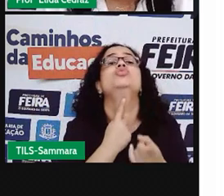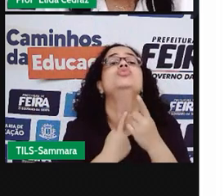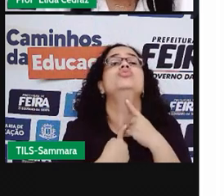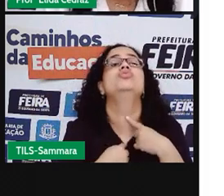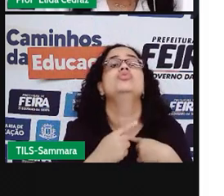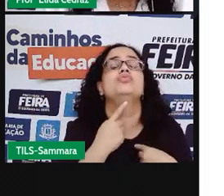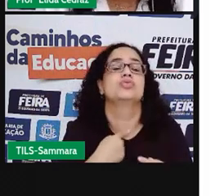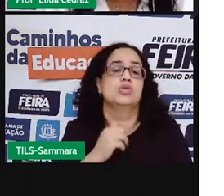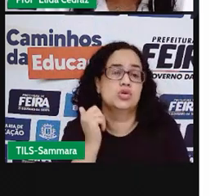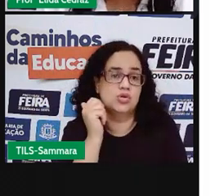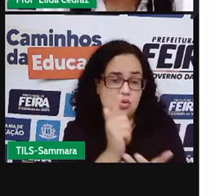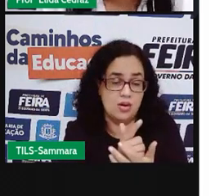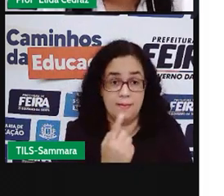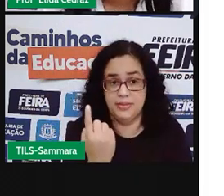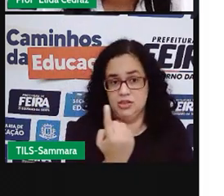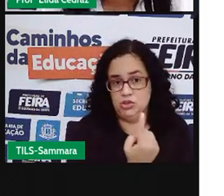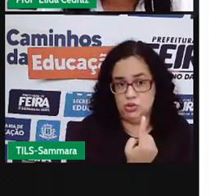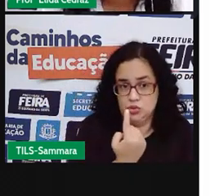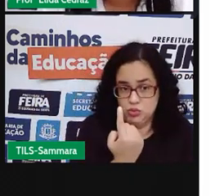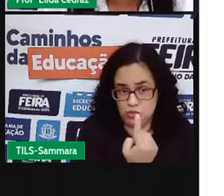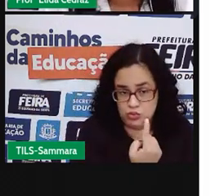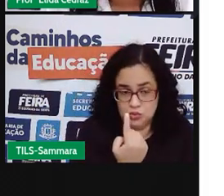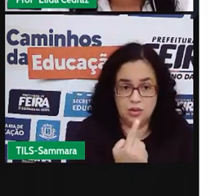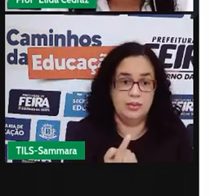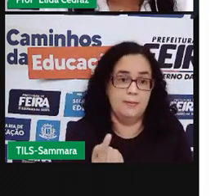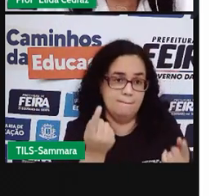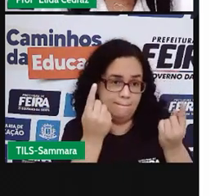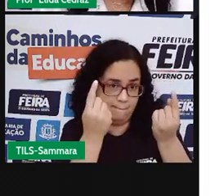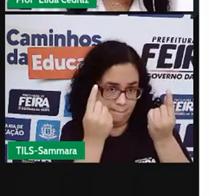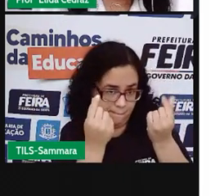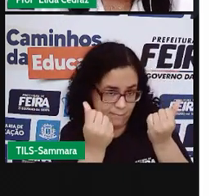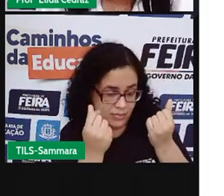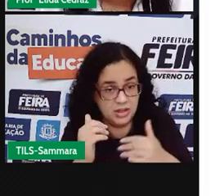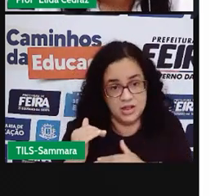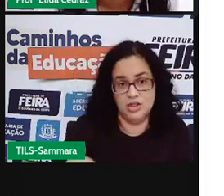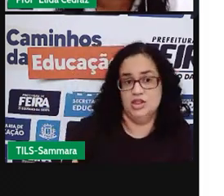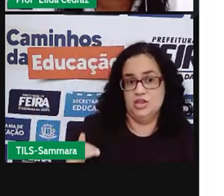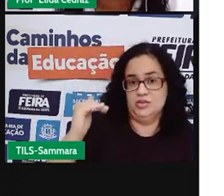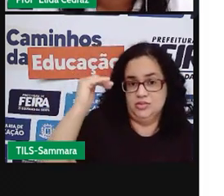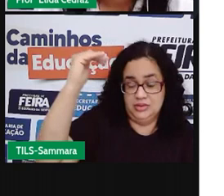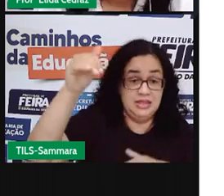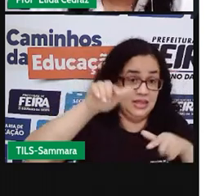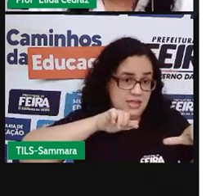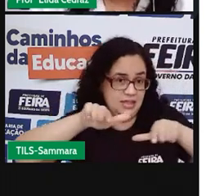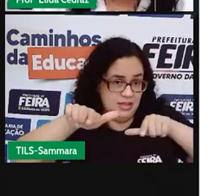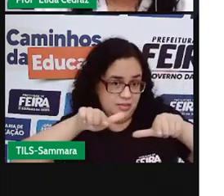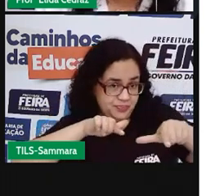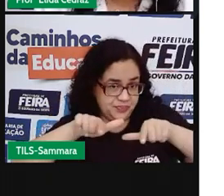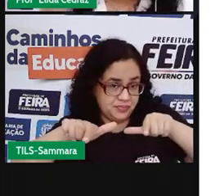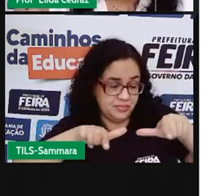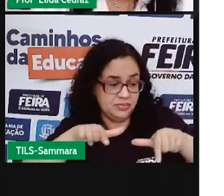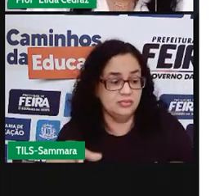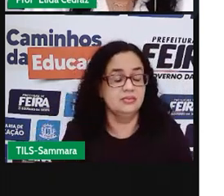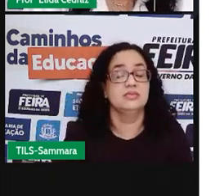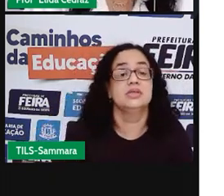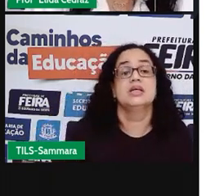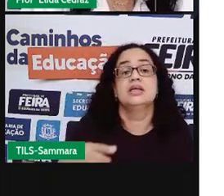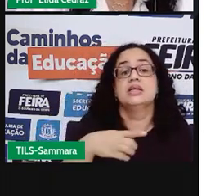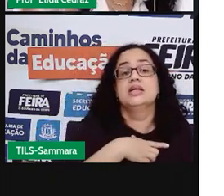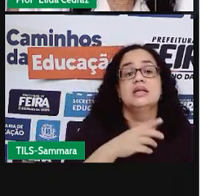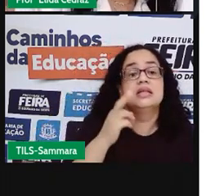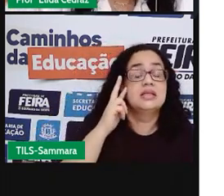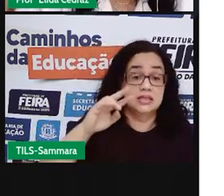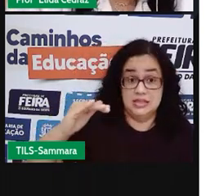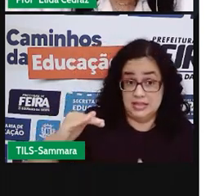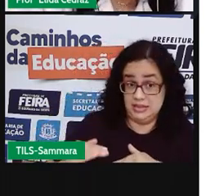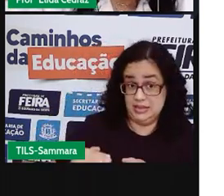poderão comprar sozinhos com o próprio dinheiro, já que vocês serão adultos e estarão trabalhando. Isso vai fazer com que vocês